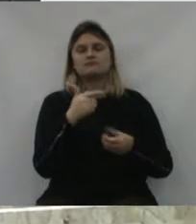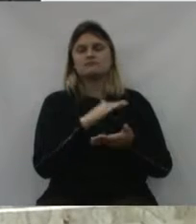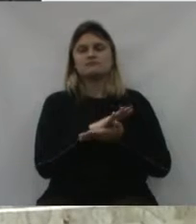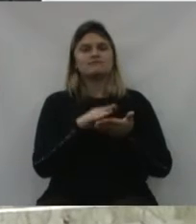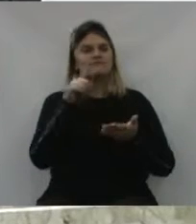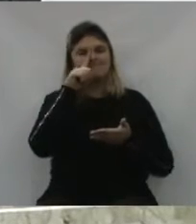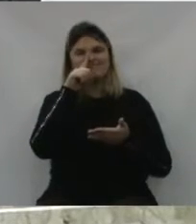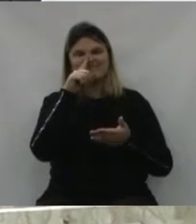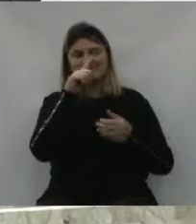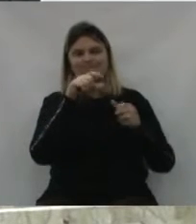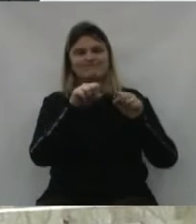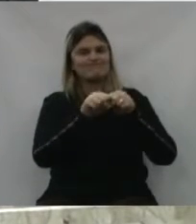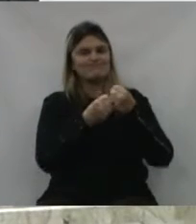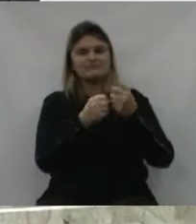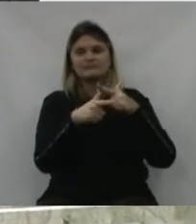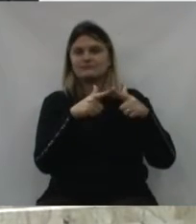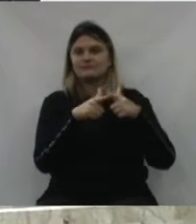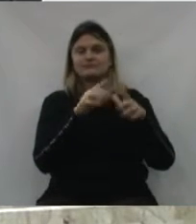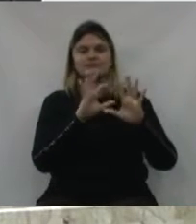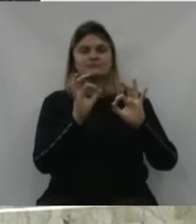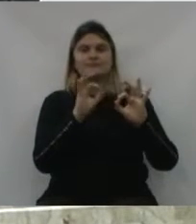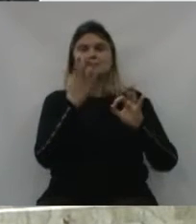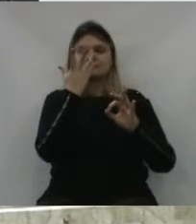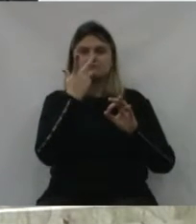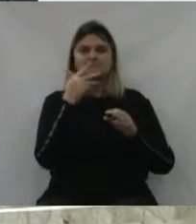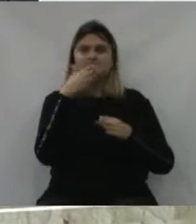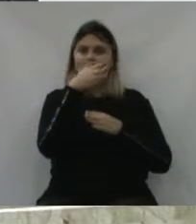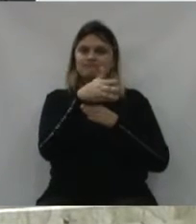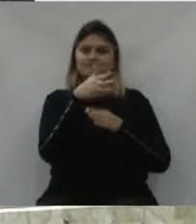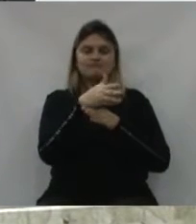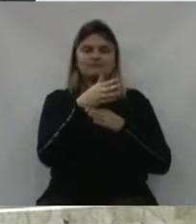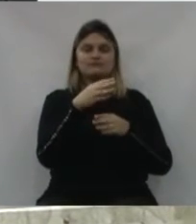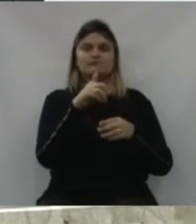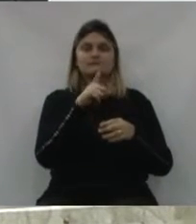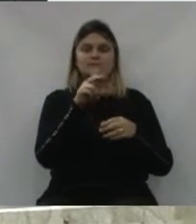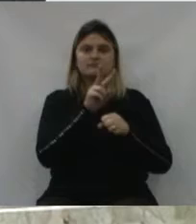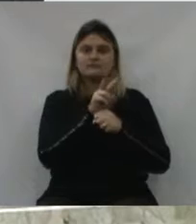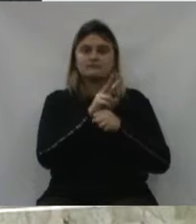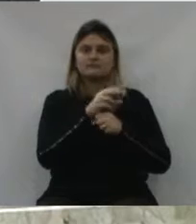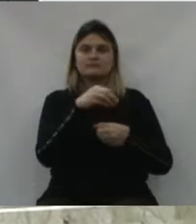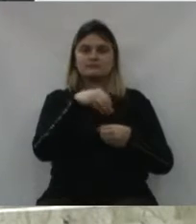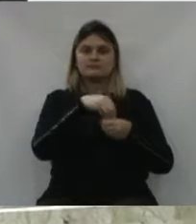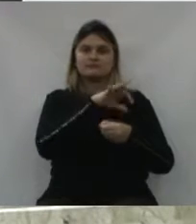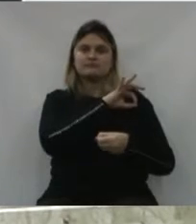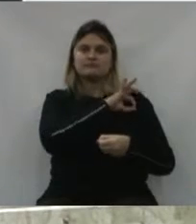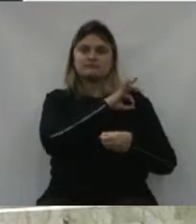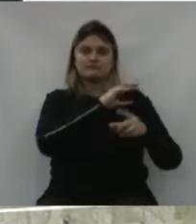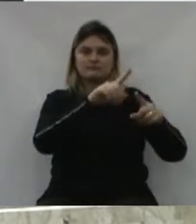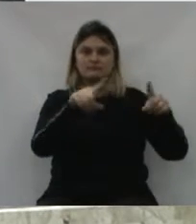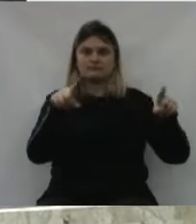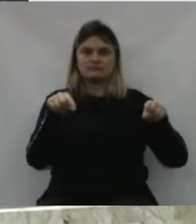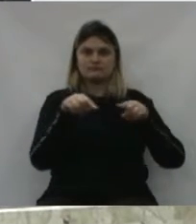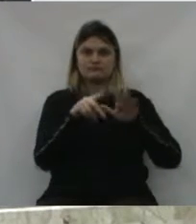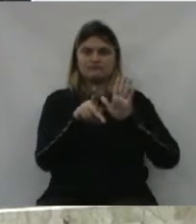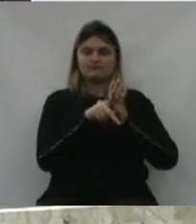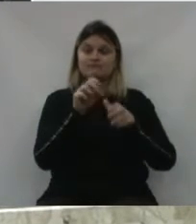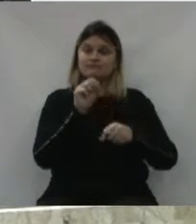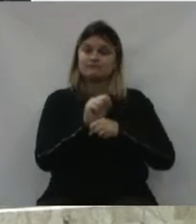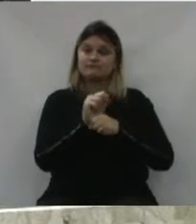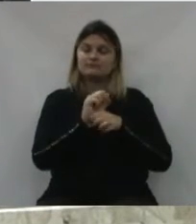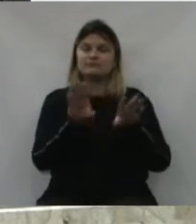lá, não tem risco de vandalismo, vão ser muito bem atendidos dentro da instituição. Então,